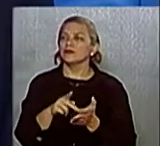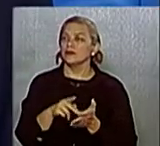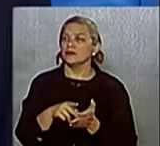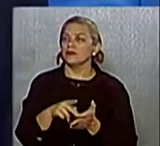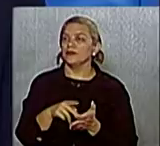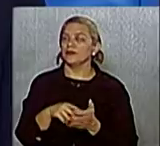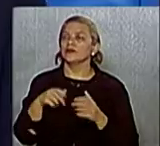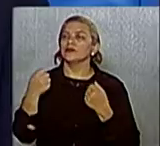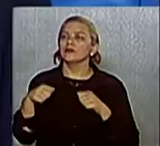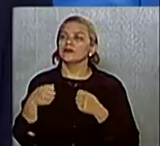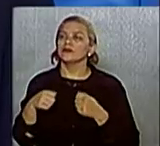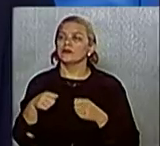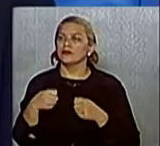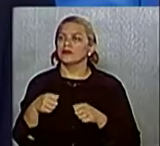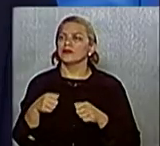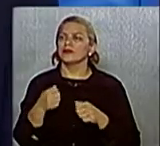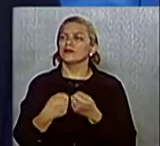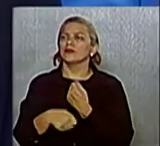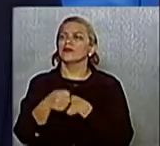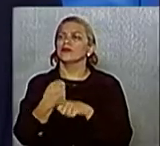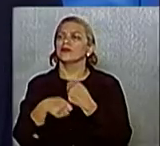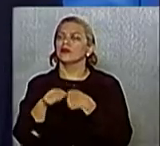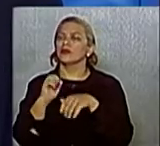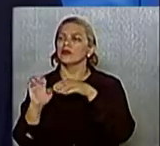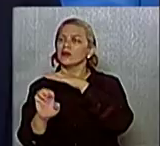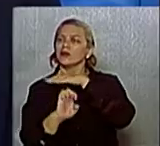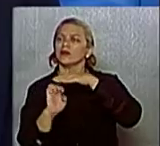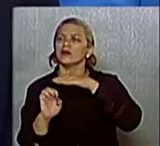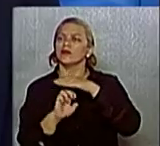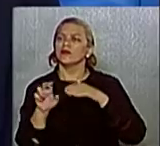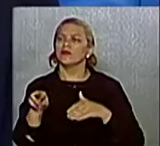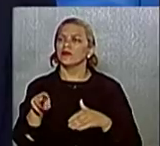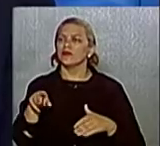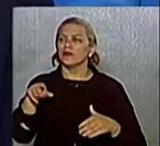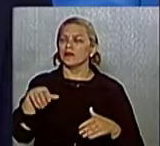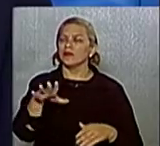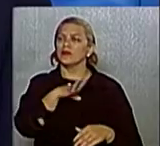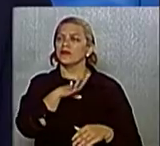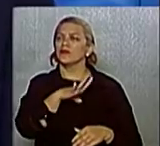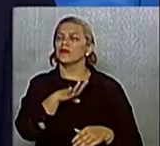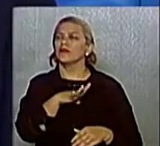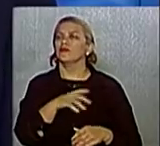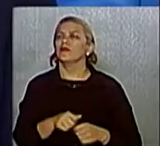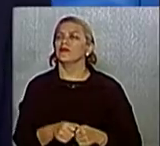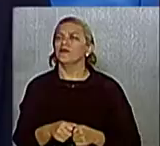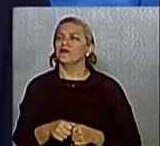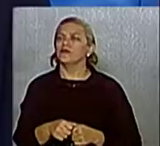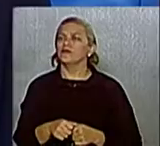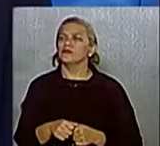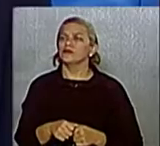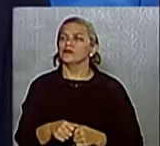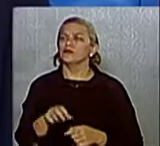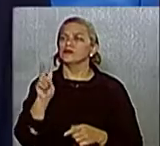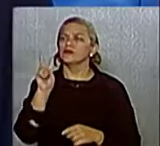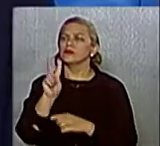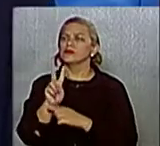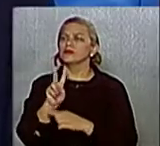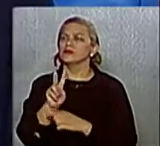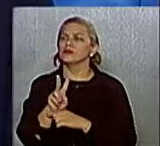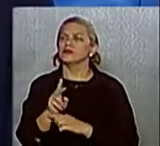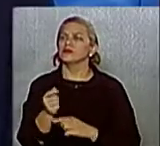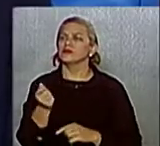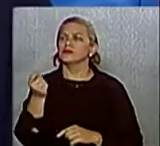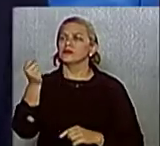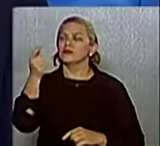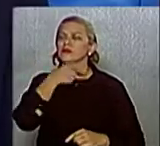administra uma empresa, preocupada com os custos, com os gastos e, acima de tudo, zelando pelo dinheiro público